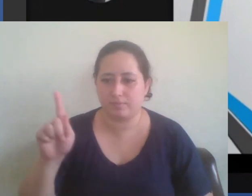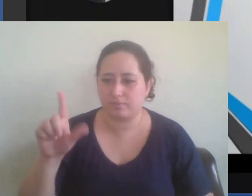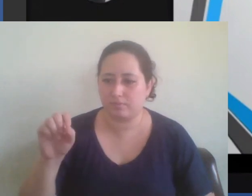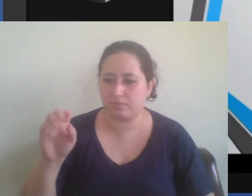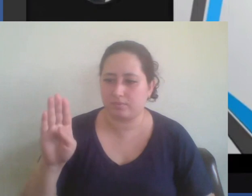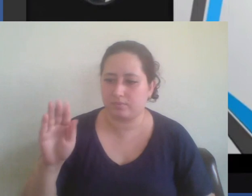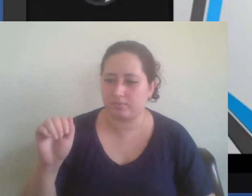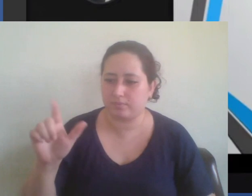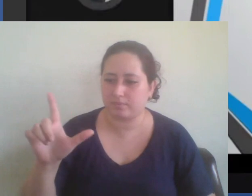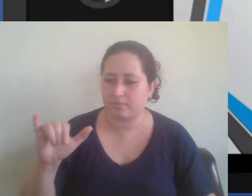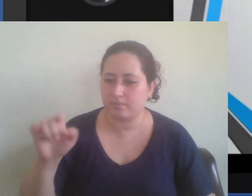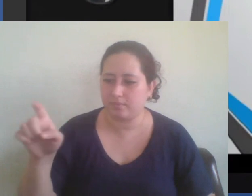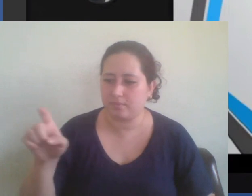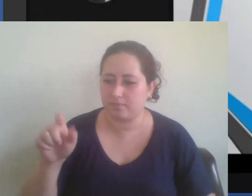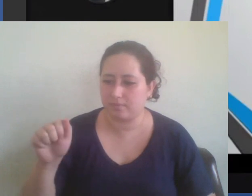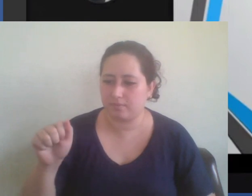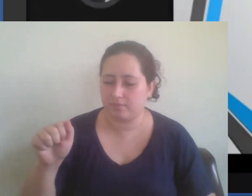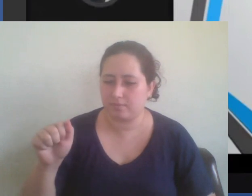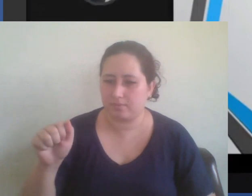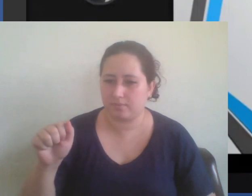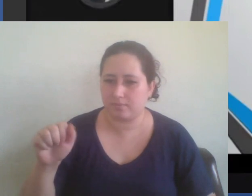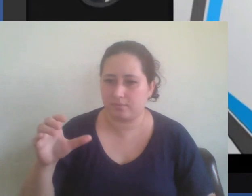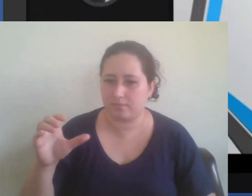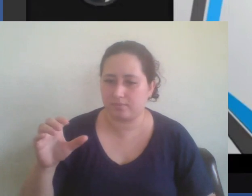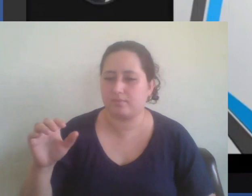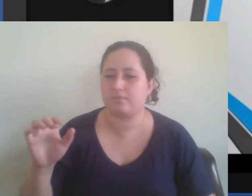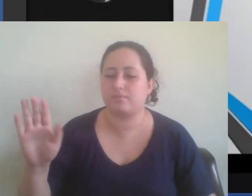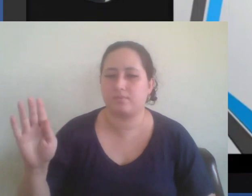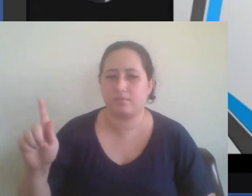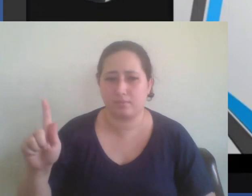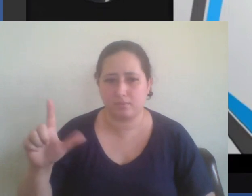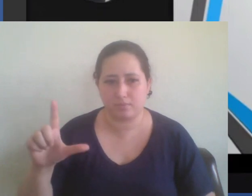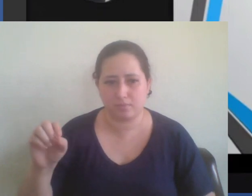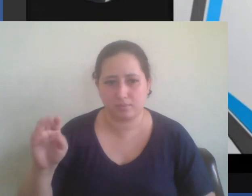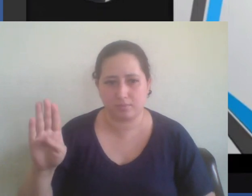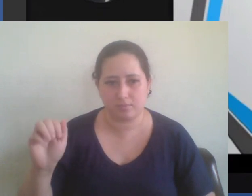que estamos vendo no mundo